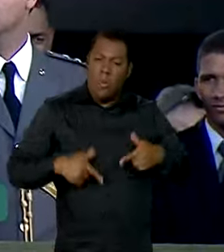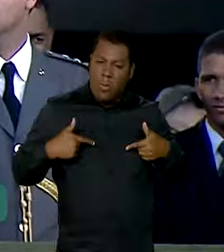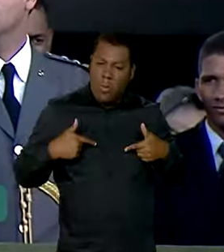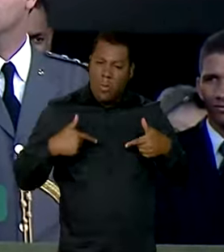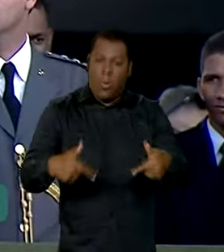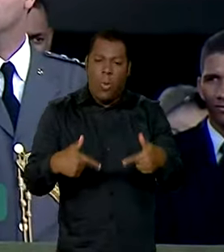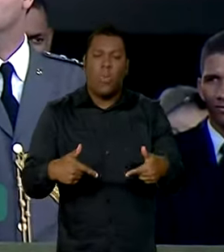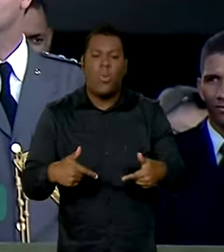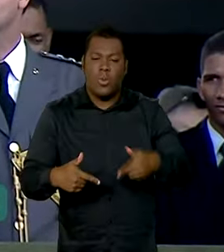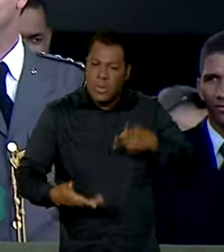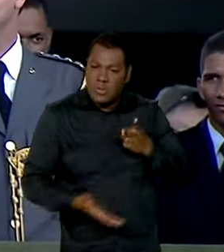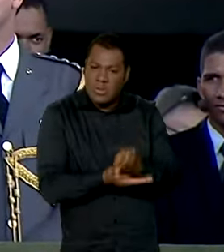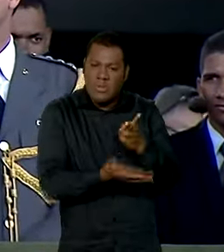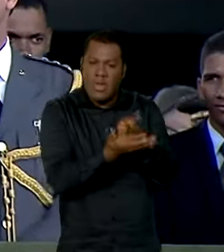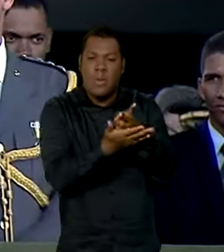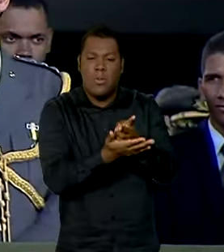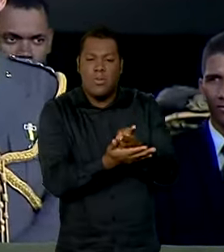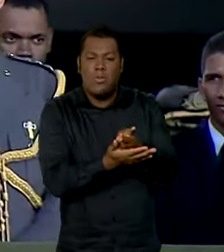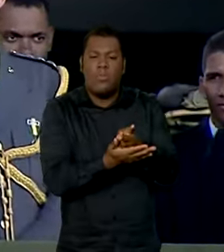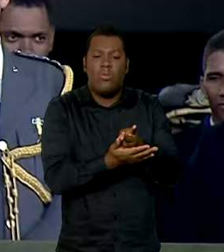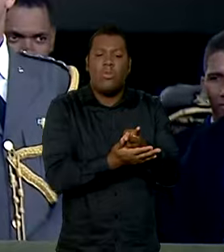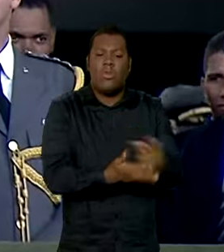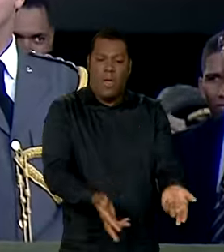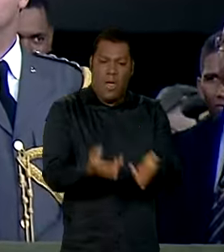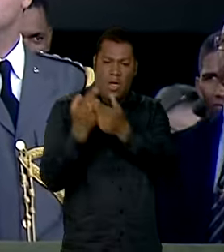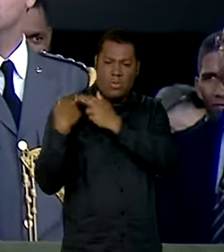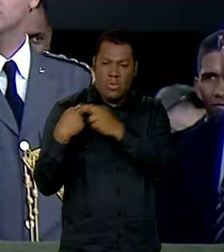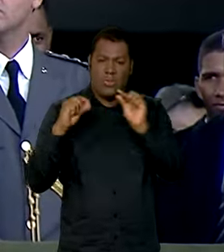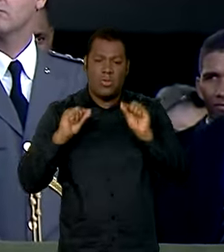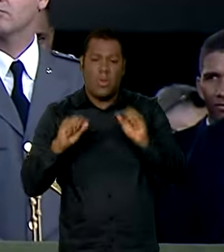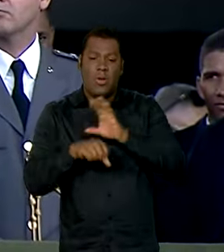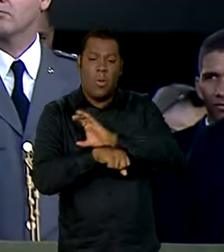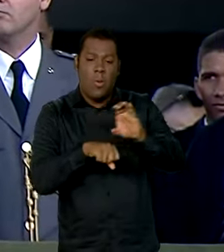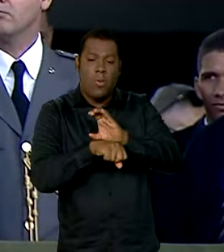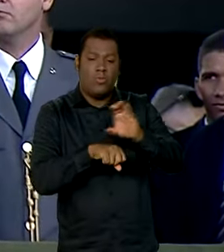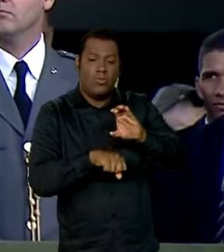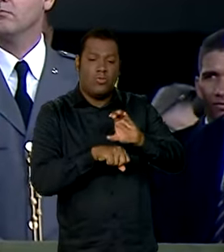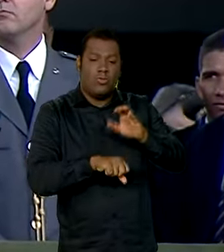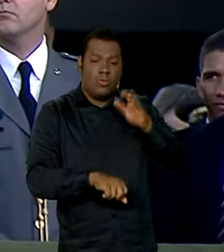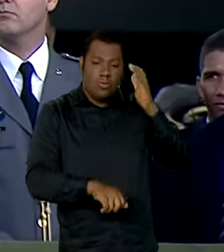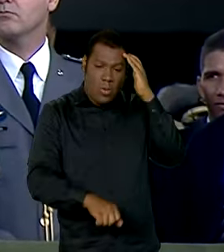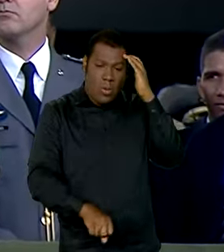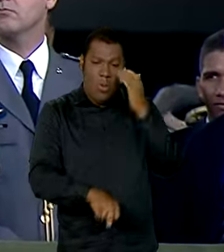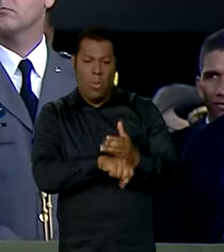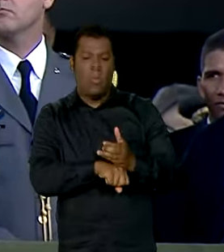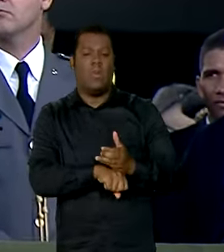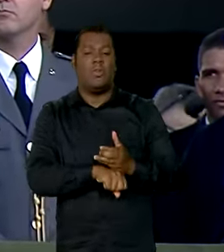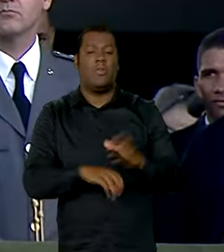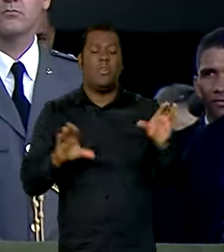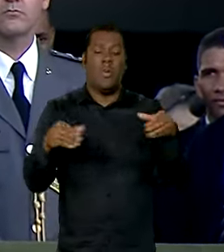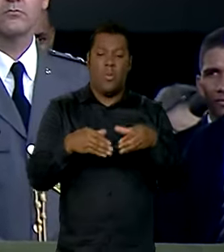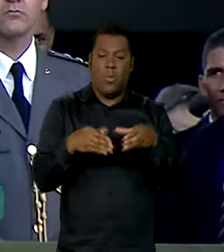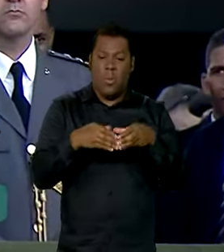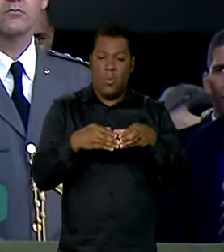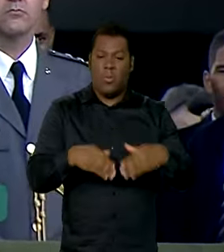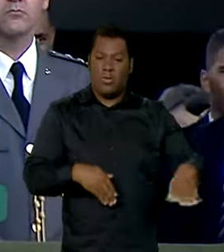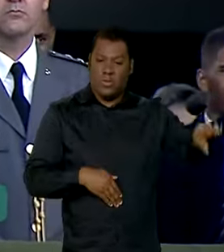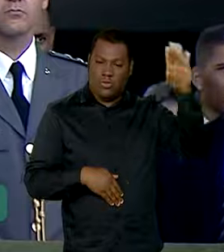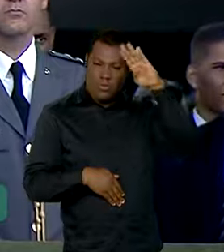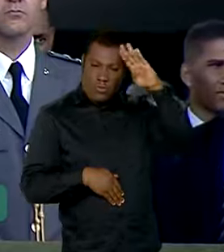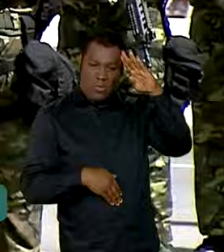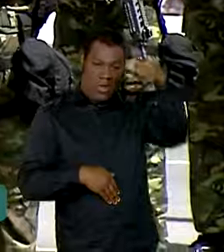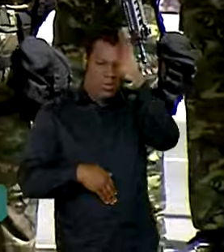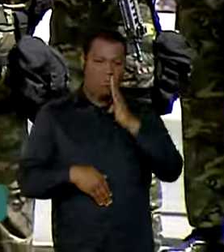prontos para cumprirmos nossa missão constitucional. Tropa do Exército brasileiro, em defesa da